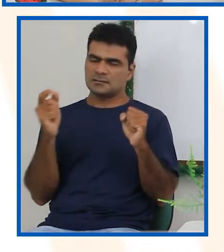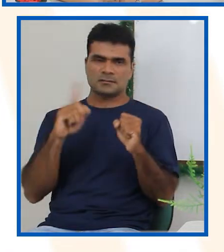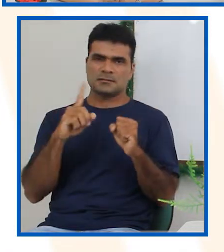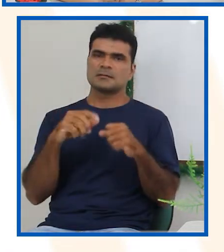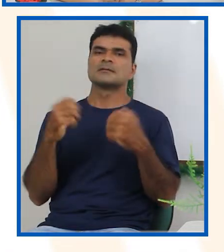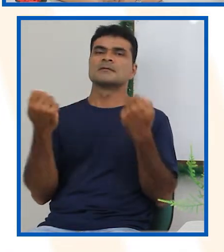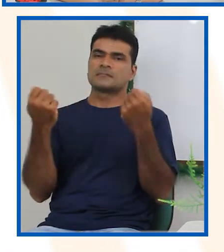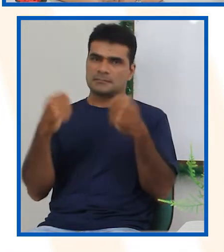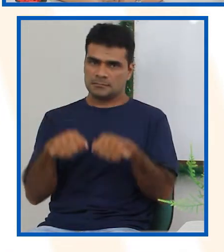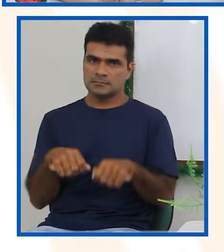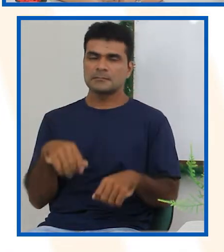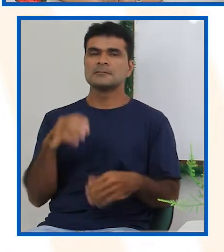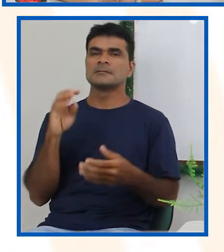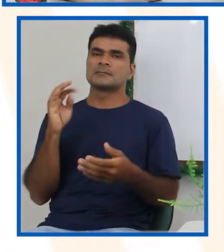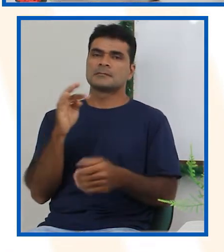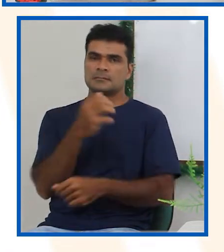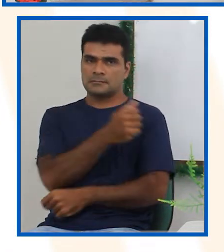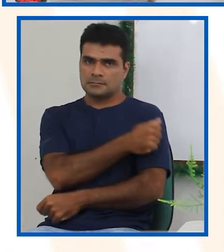certa?